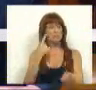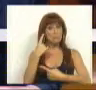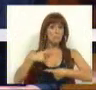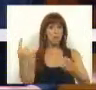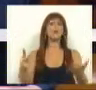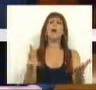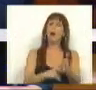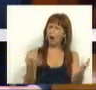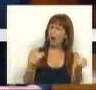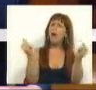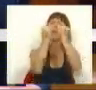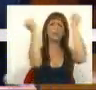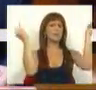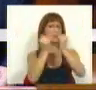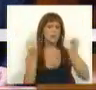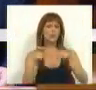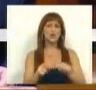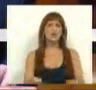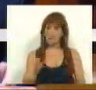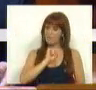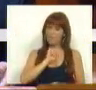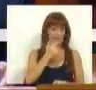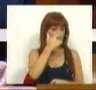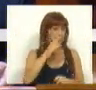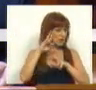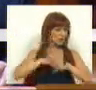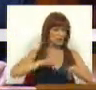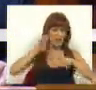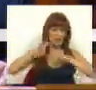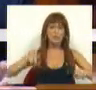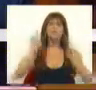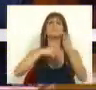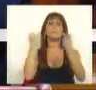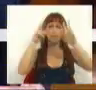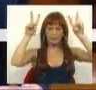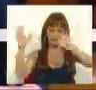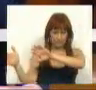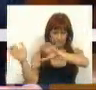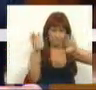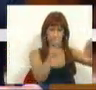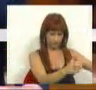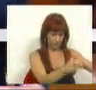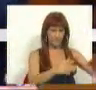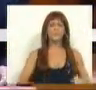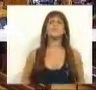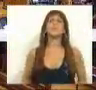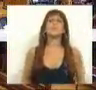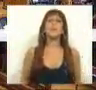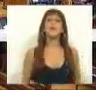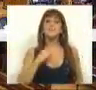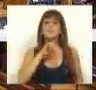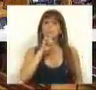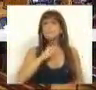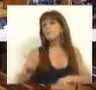um reconhecimento internacional dos nossos investigadores. Fim de citação. Podemos